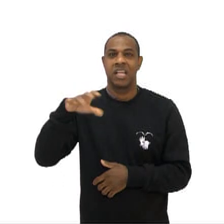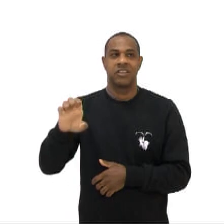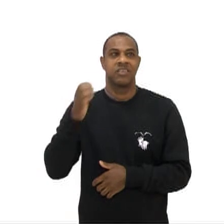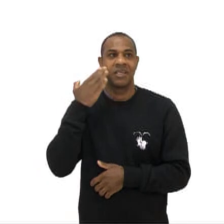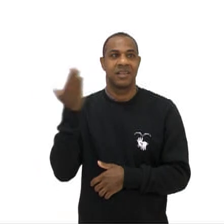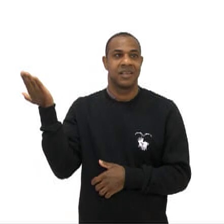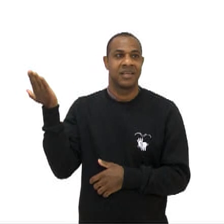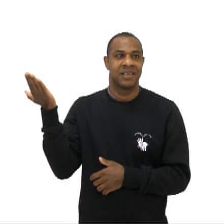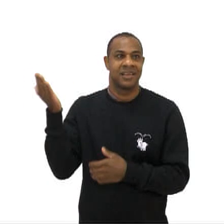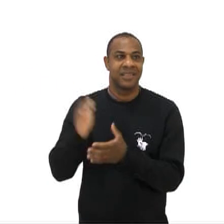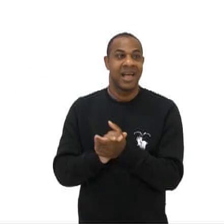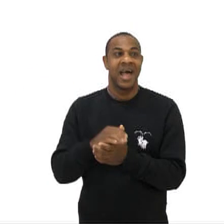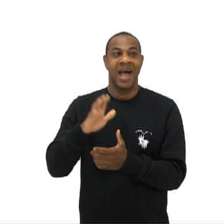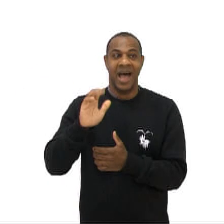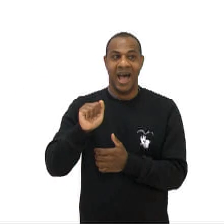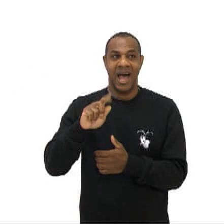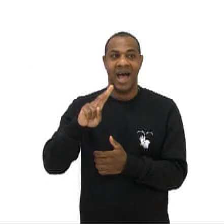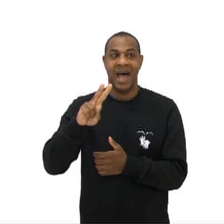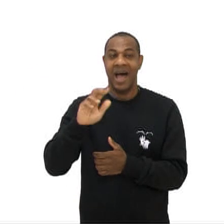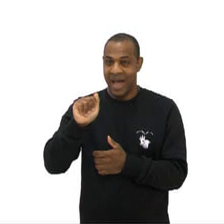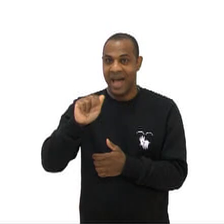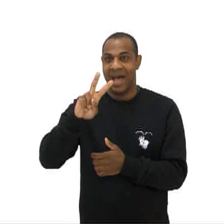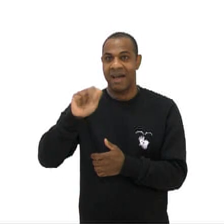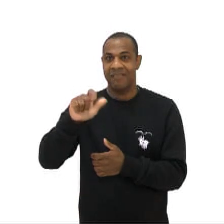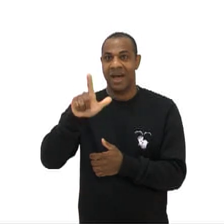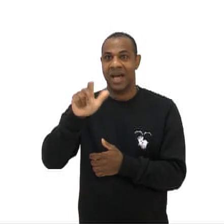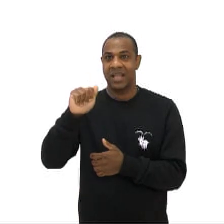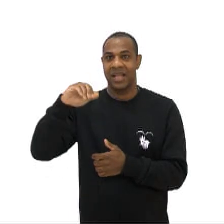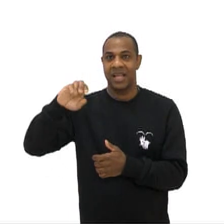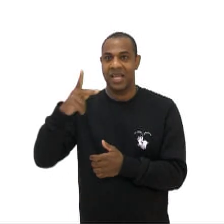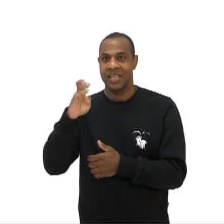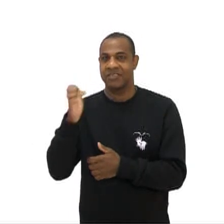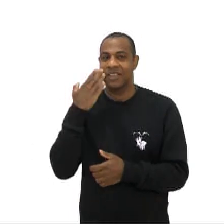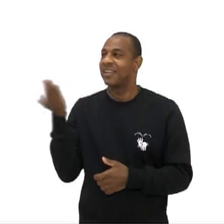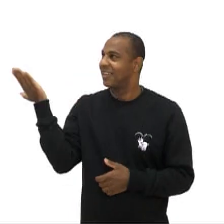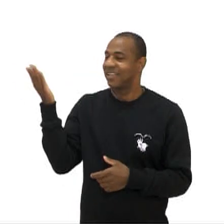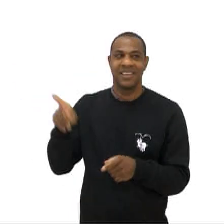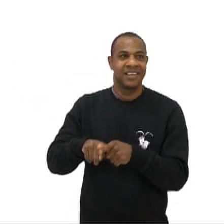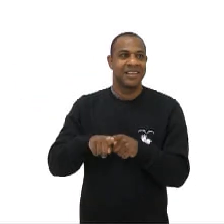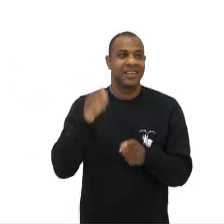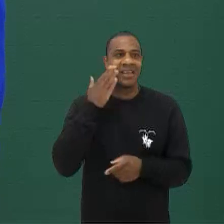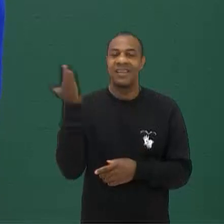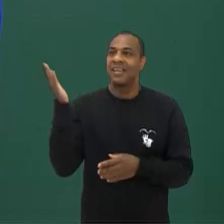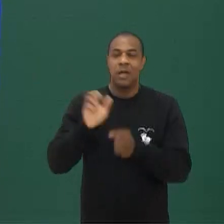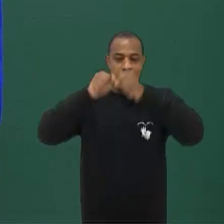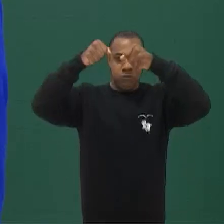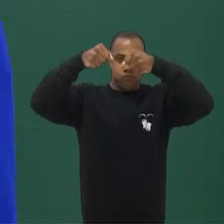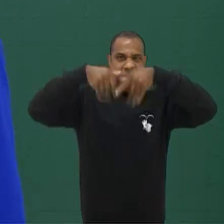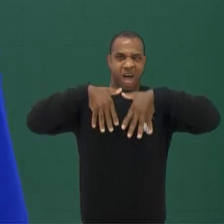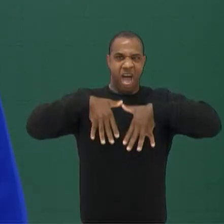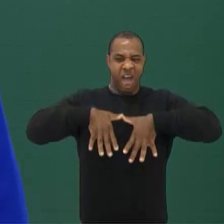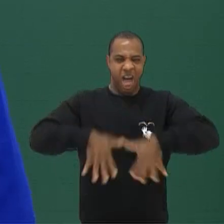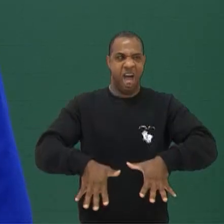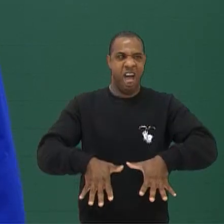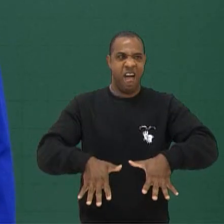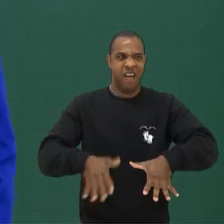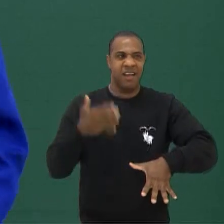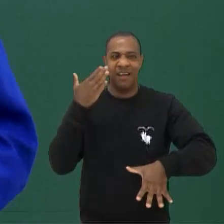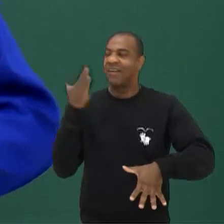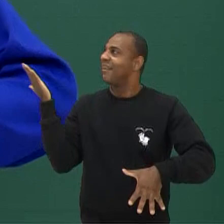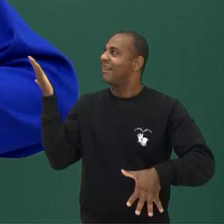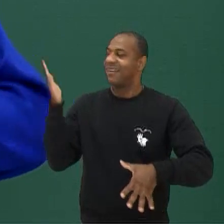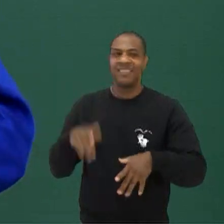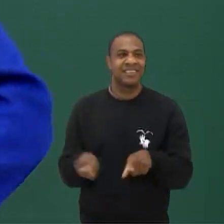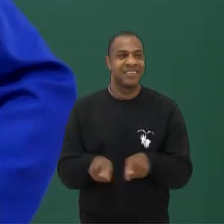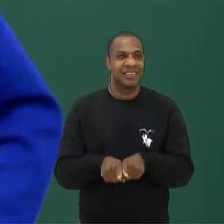você ter, assim Essas encostas com neve Que neve é uma coisa fofa Que fica ali em cima Então, às vezes Até o fato de bater palmas ali Você